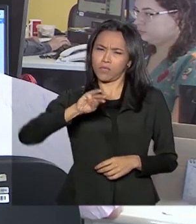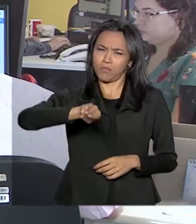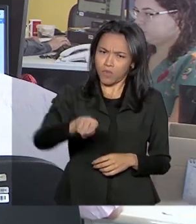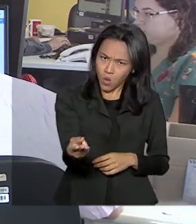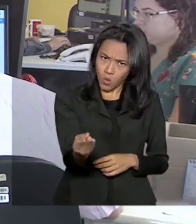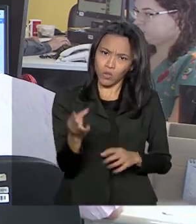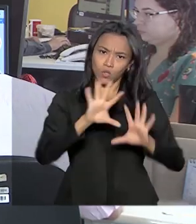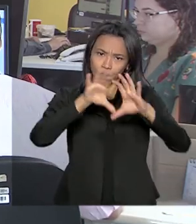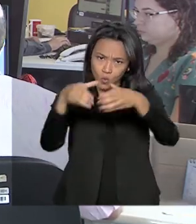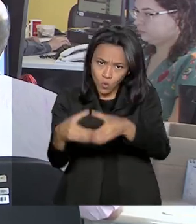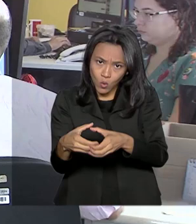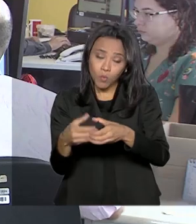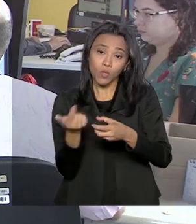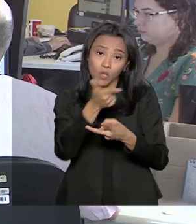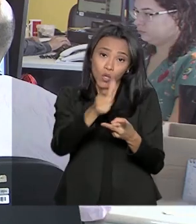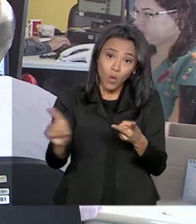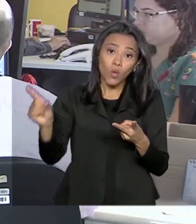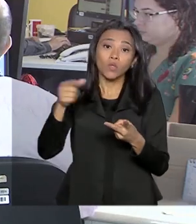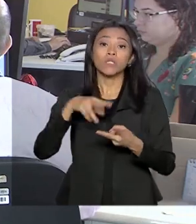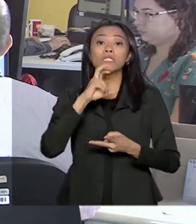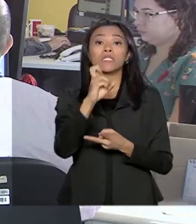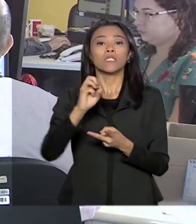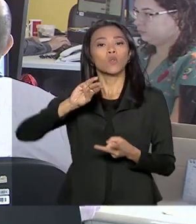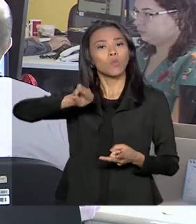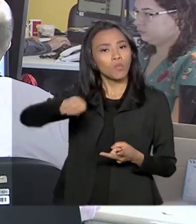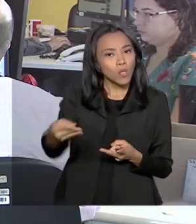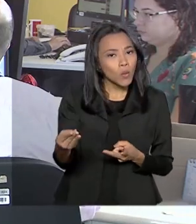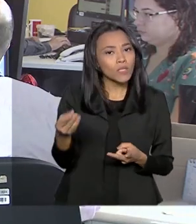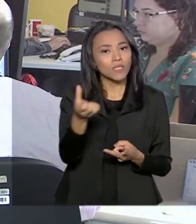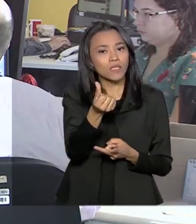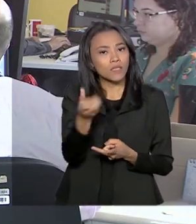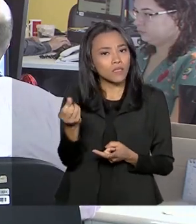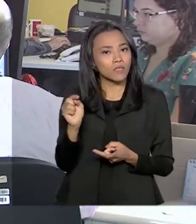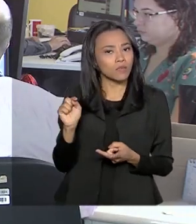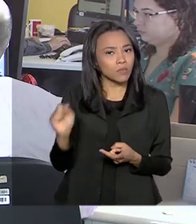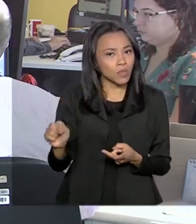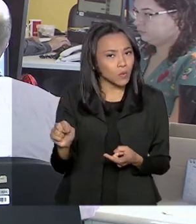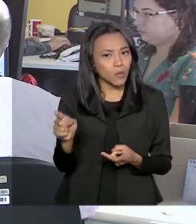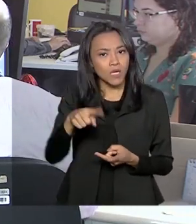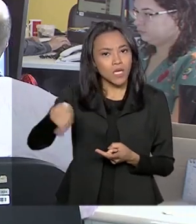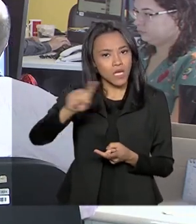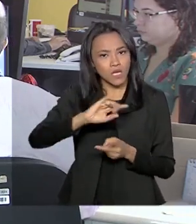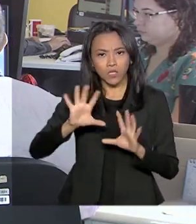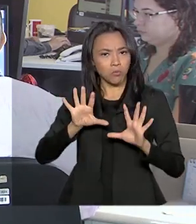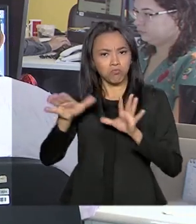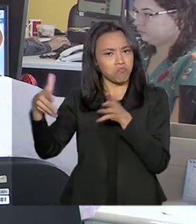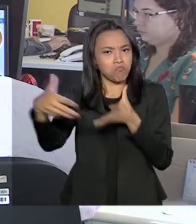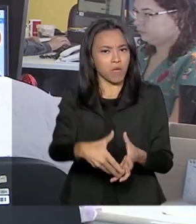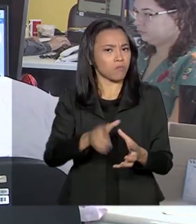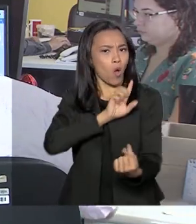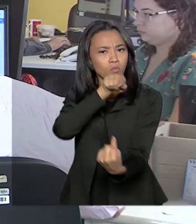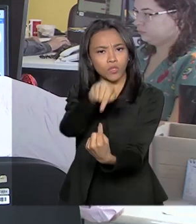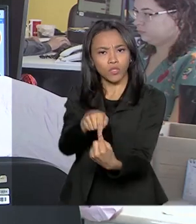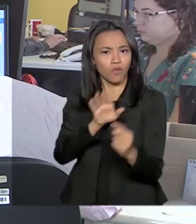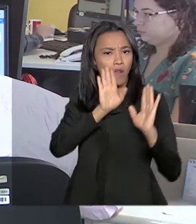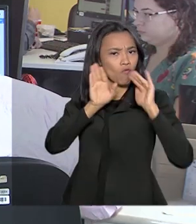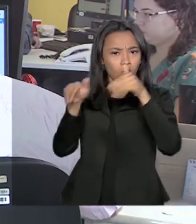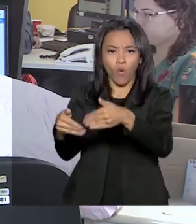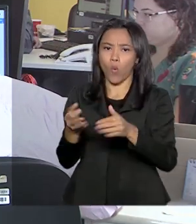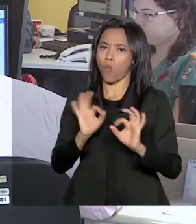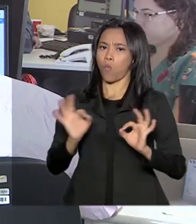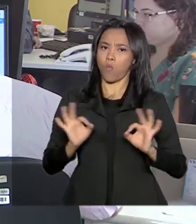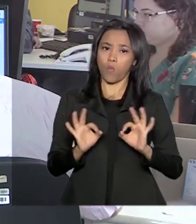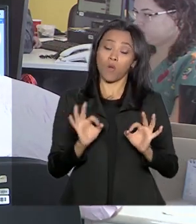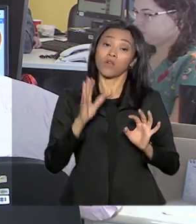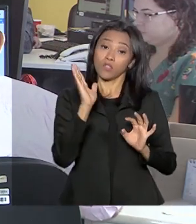grupos prioritários e outros 5,6 milhões que não faziam parte do objetivo da campanha. Foram disponibilizadas 59